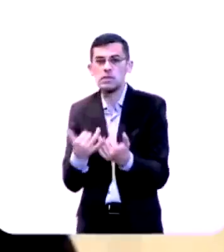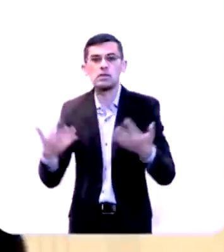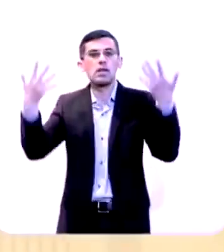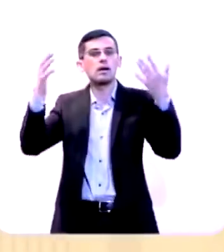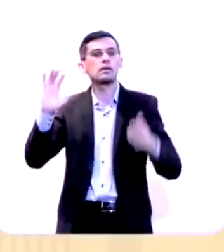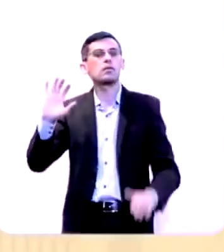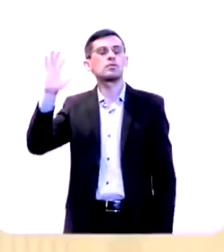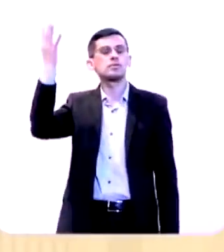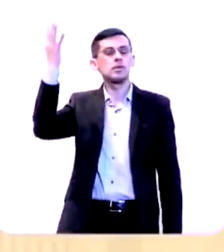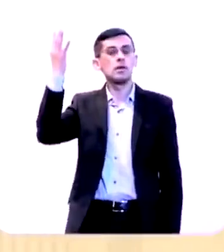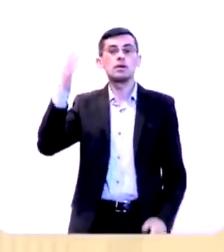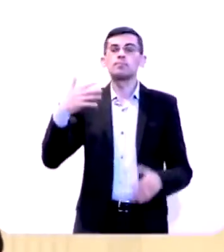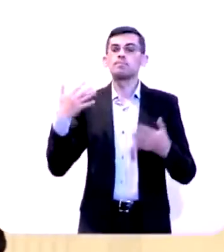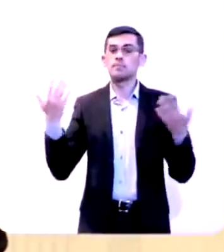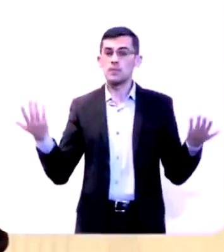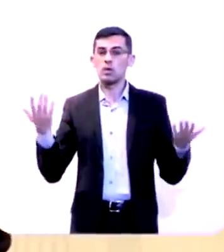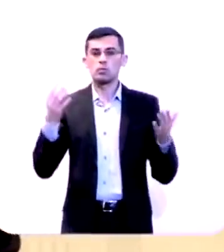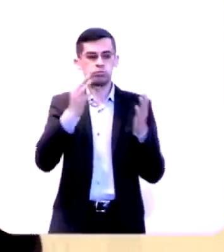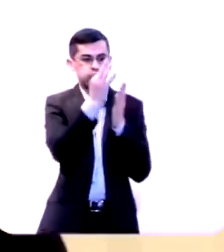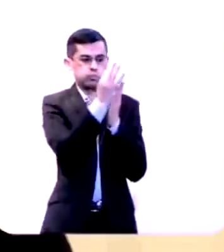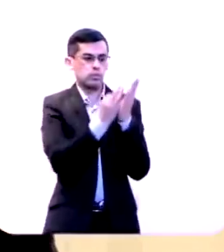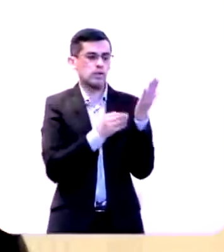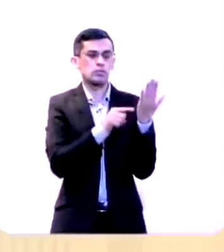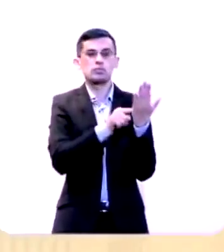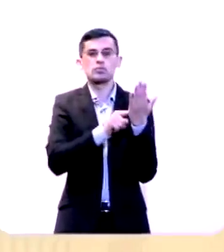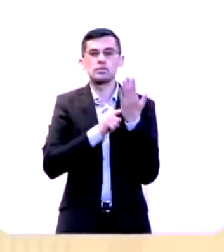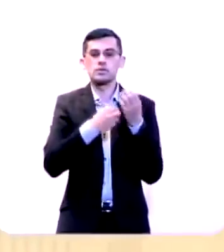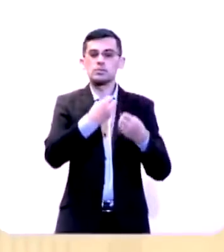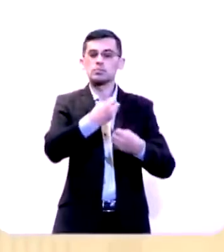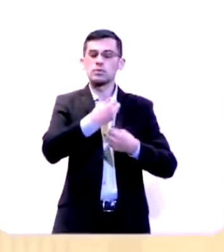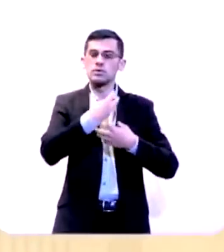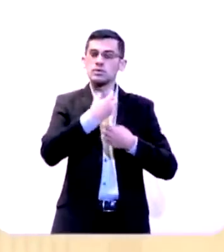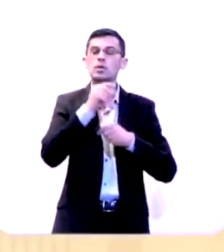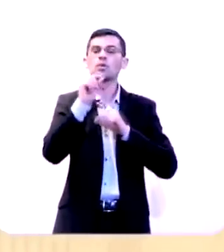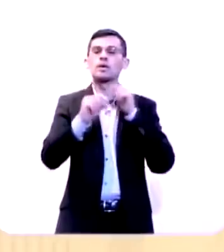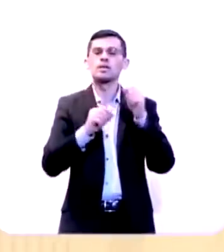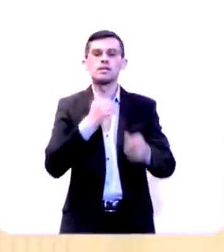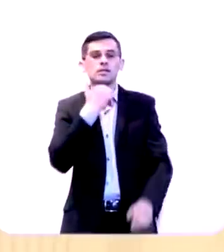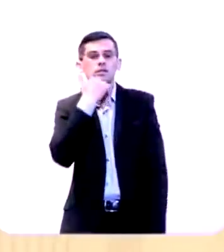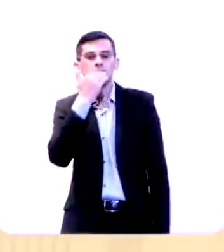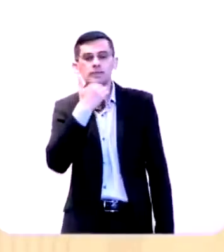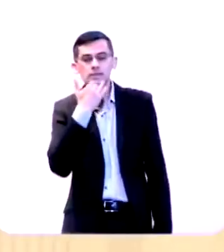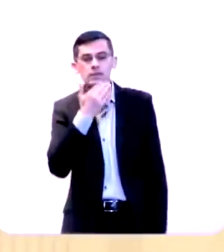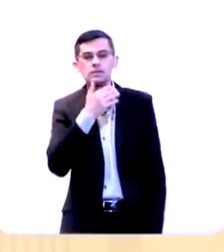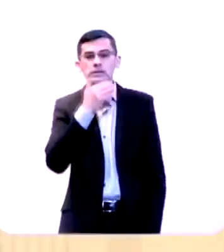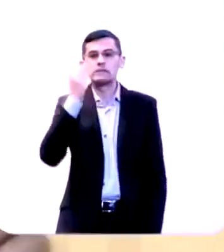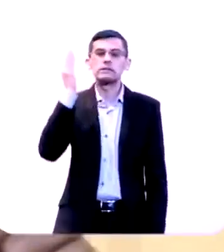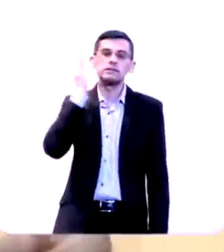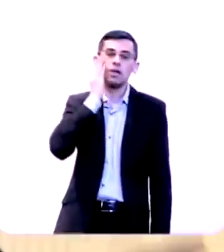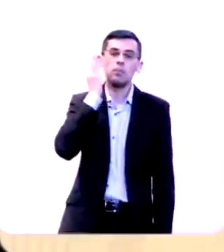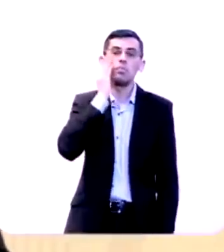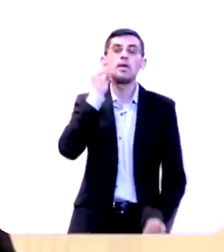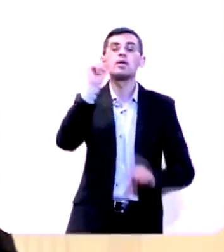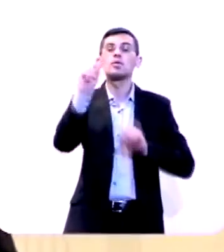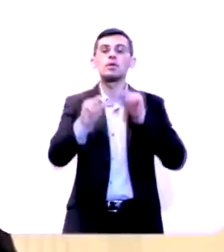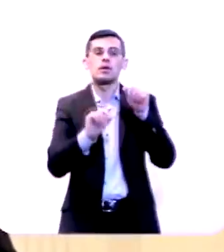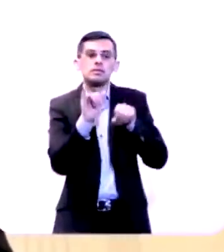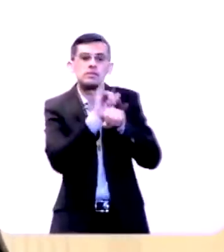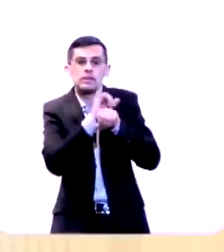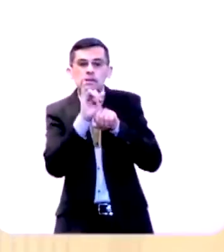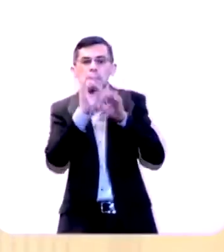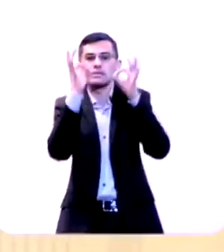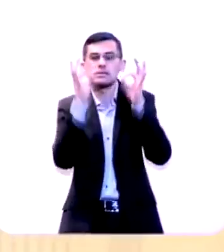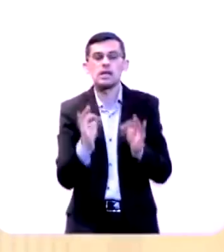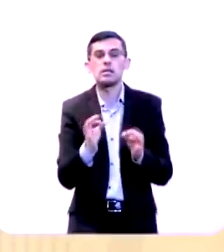e aqui está a grande lição desse texto não adianta apenas saber qual é a chave